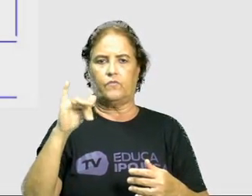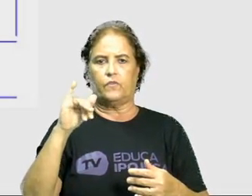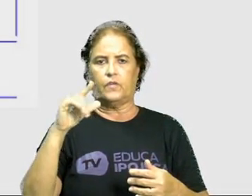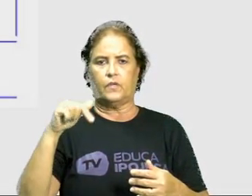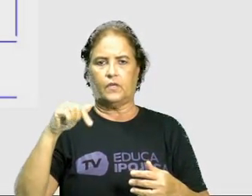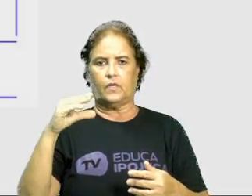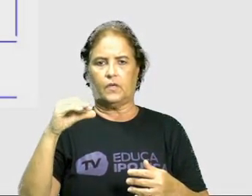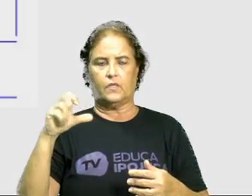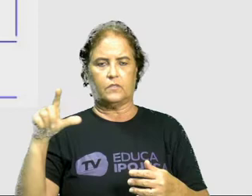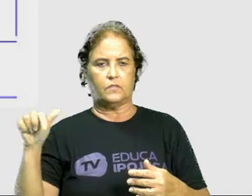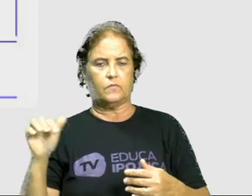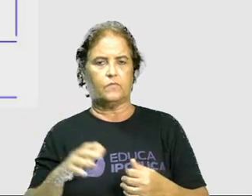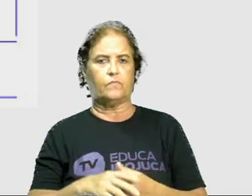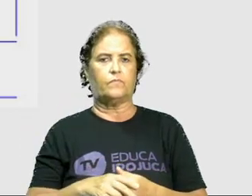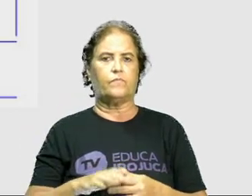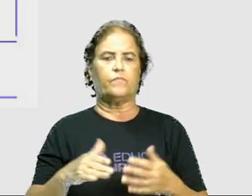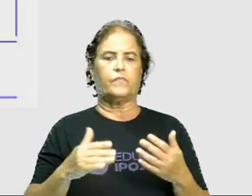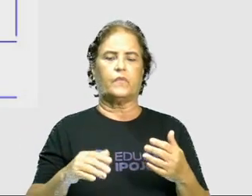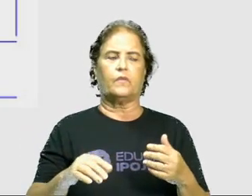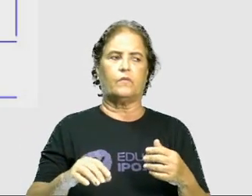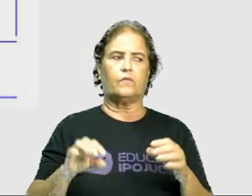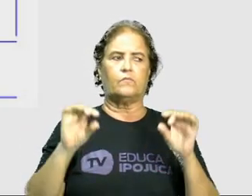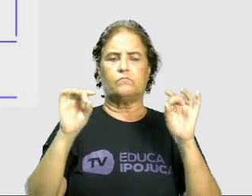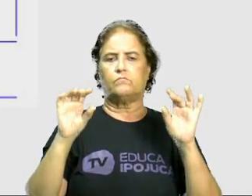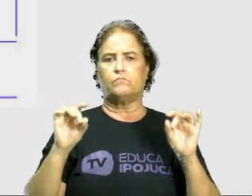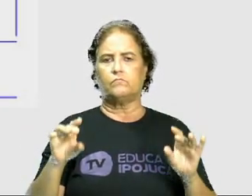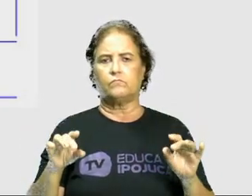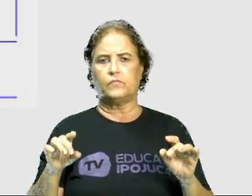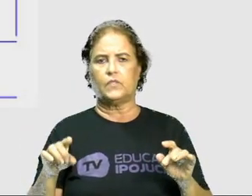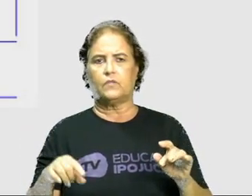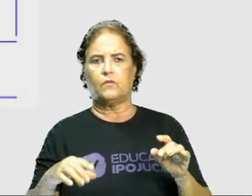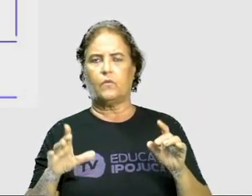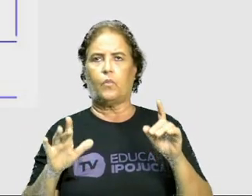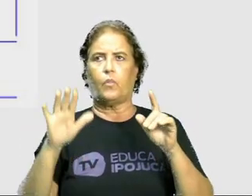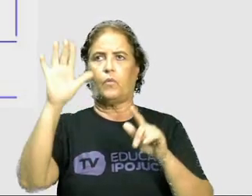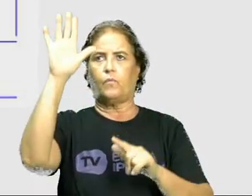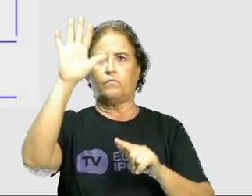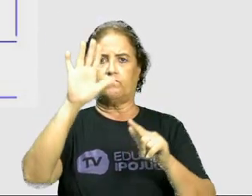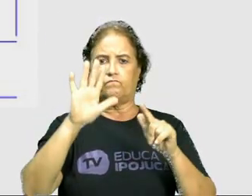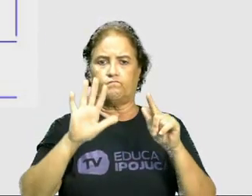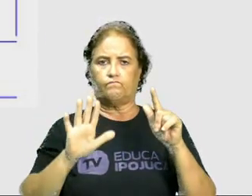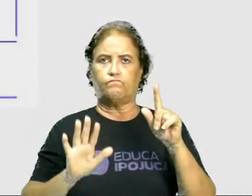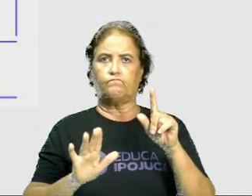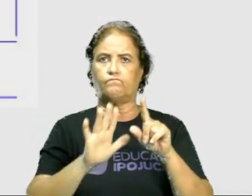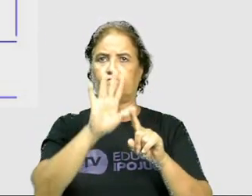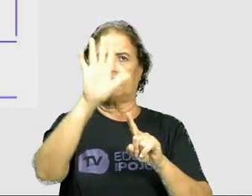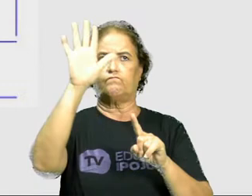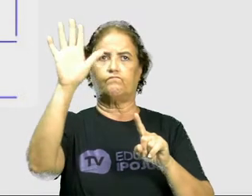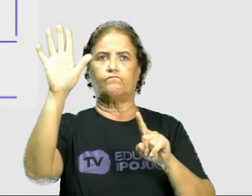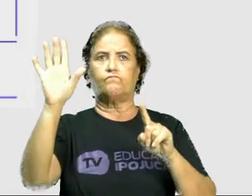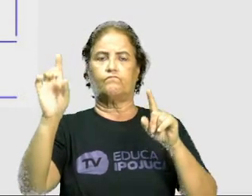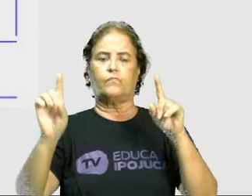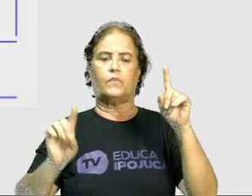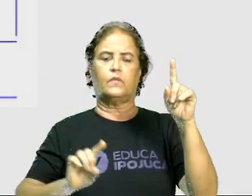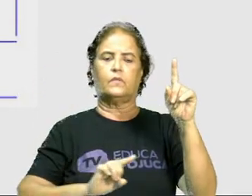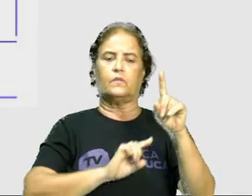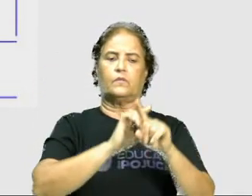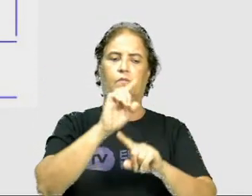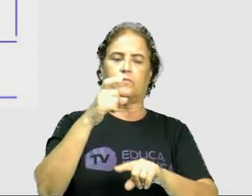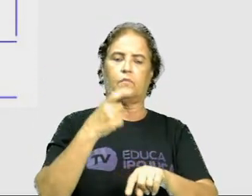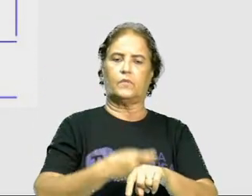especiais, ela passa do gasoso direto para o sólido ou do sólido